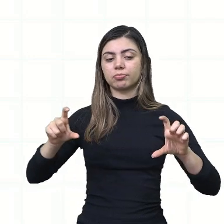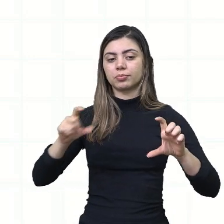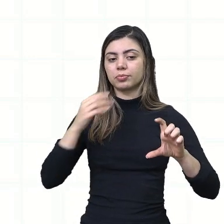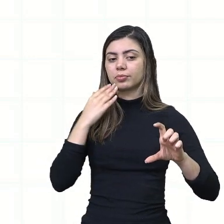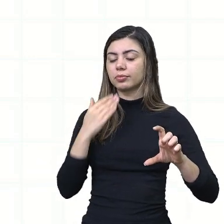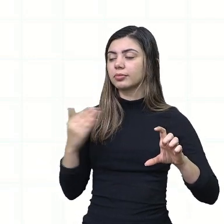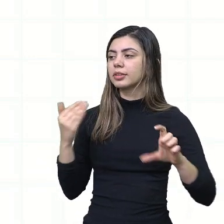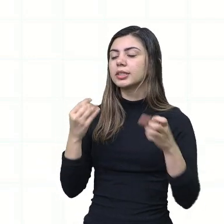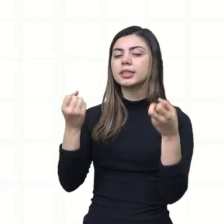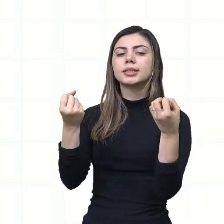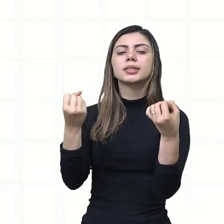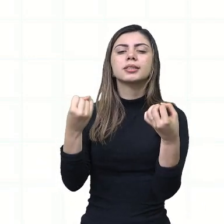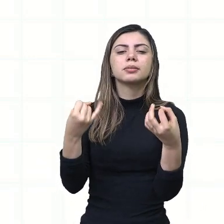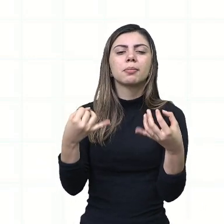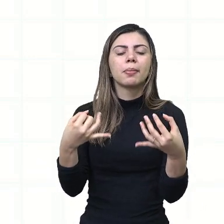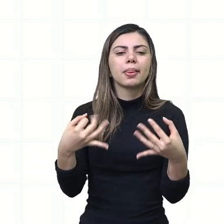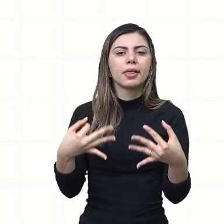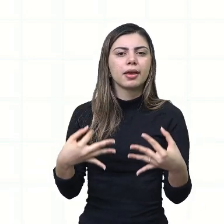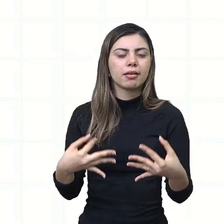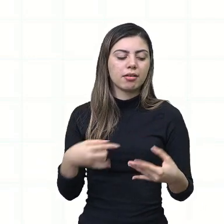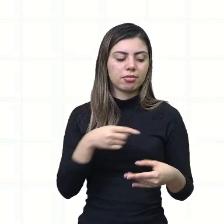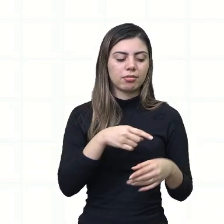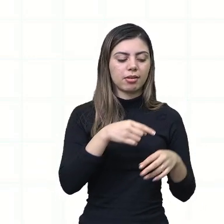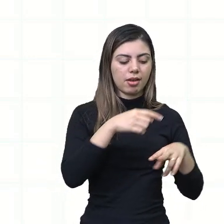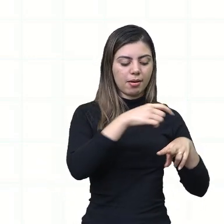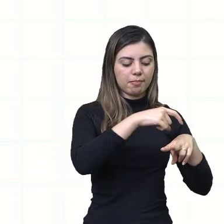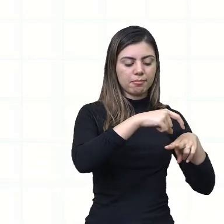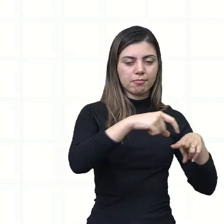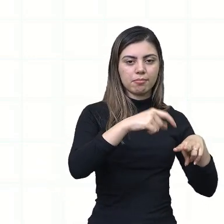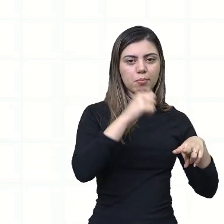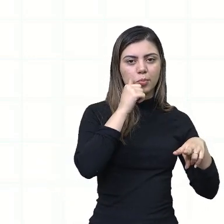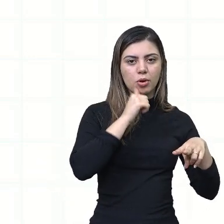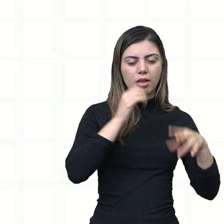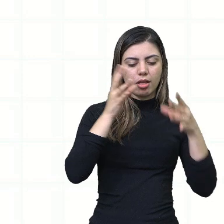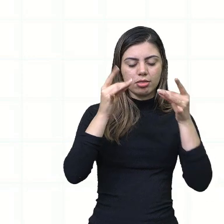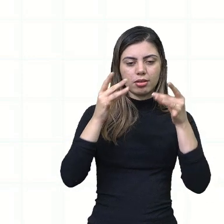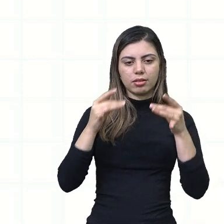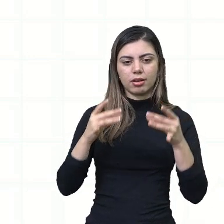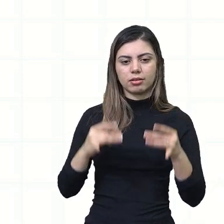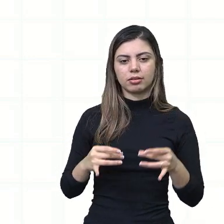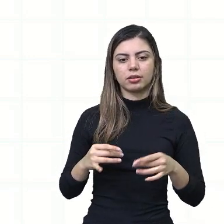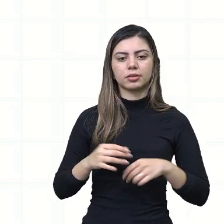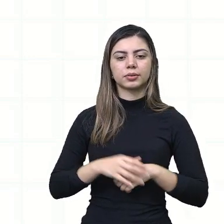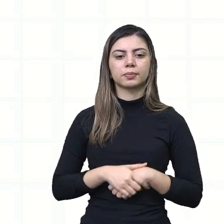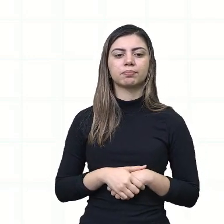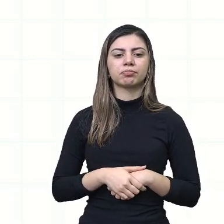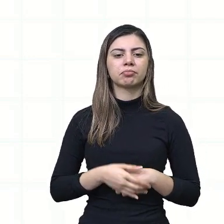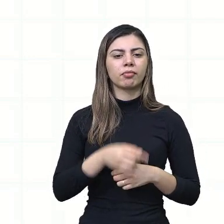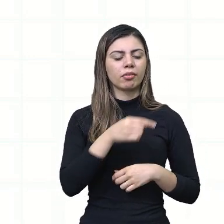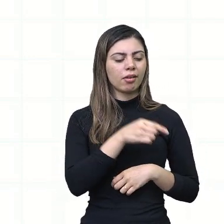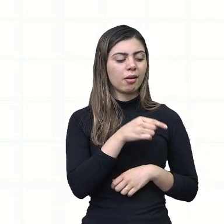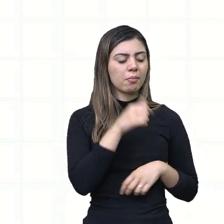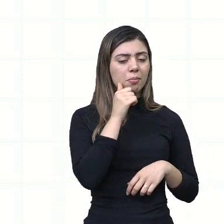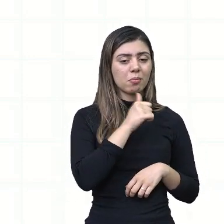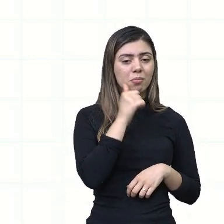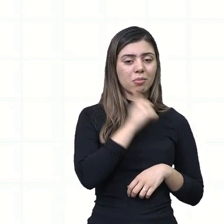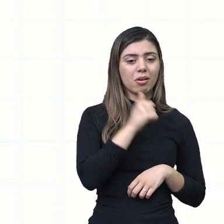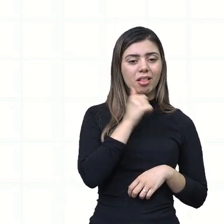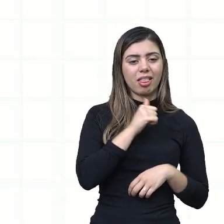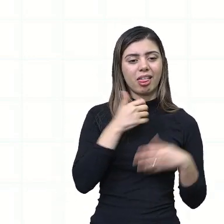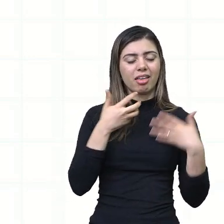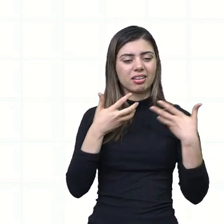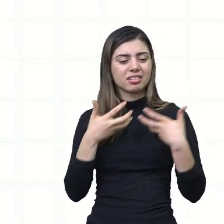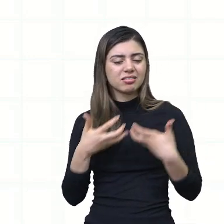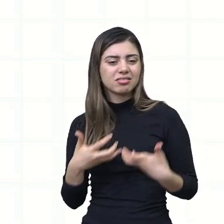descrevendo essa mulher. Das canseiras, da bebida, triste da mulher perdida.